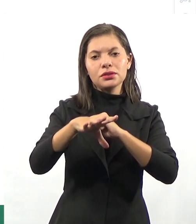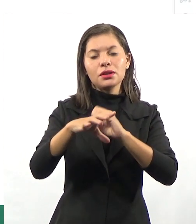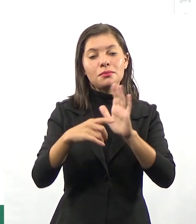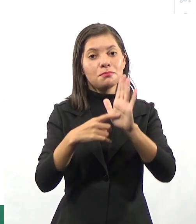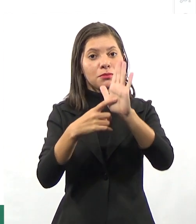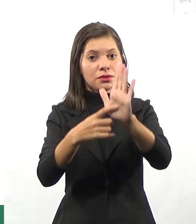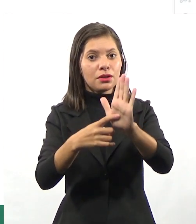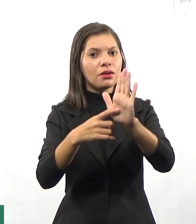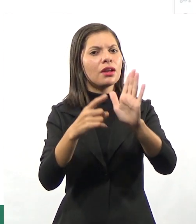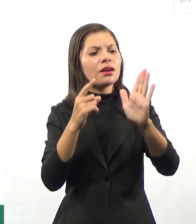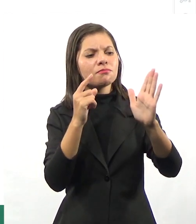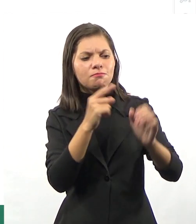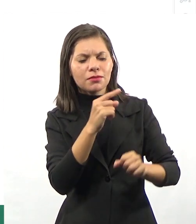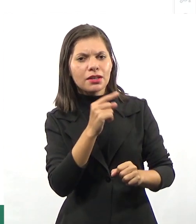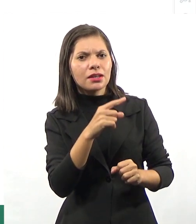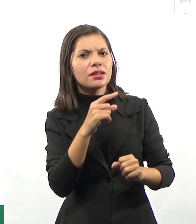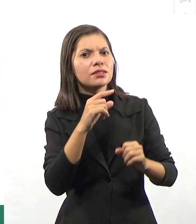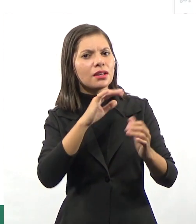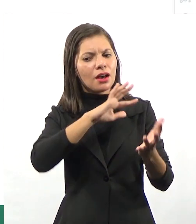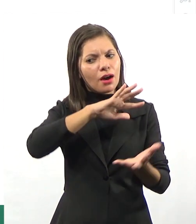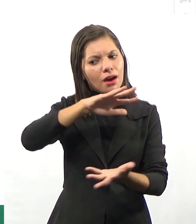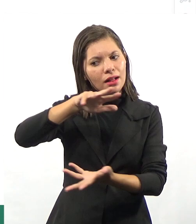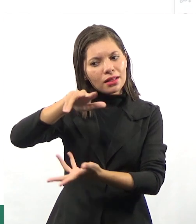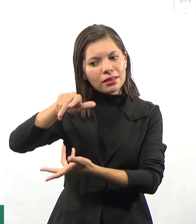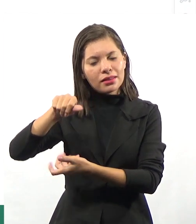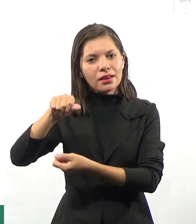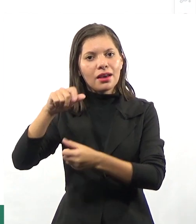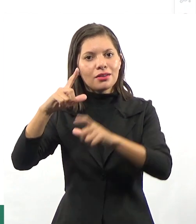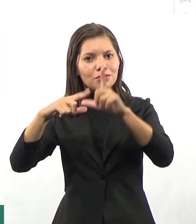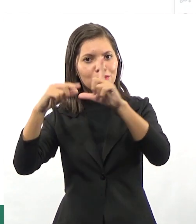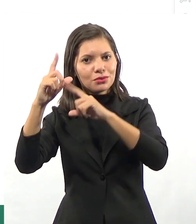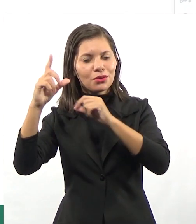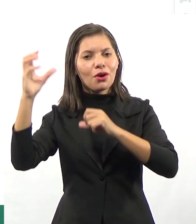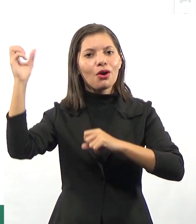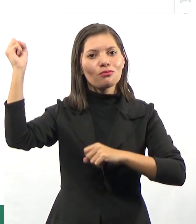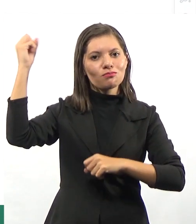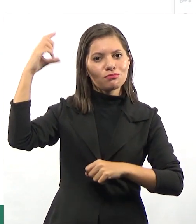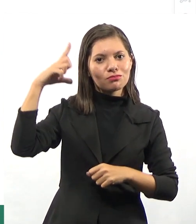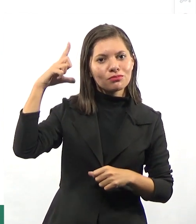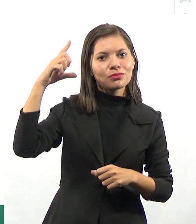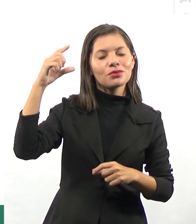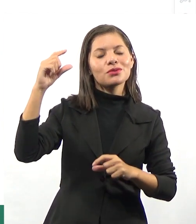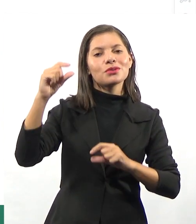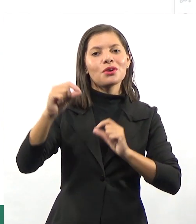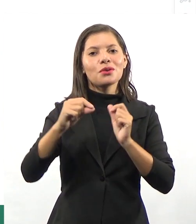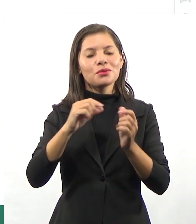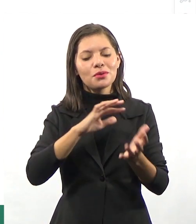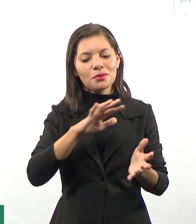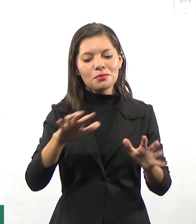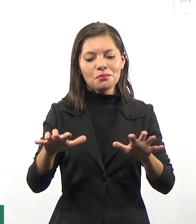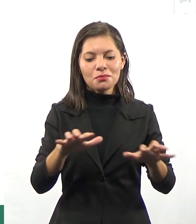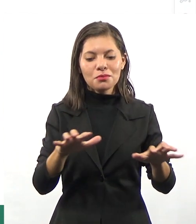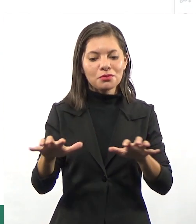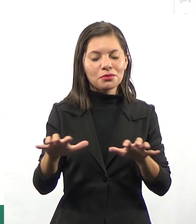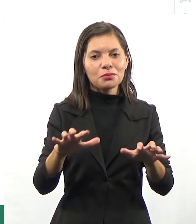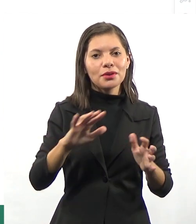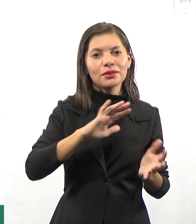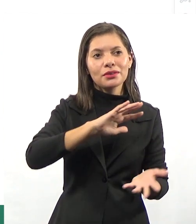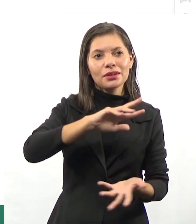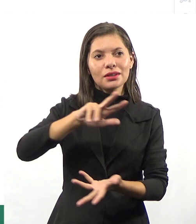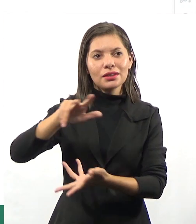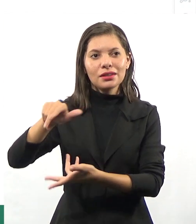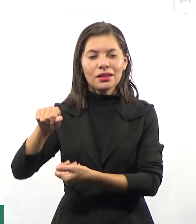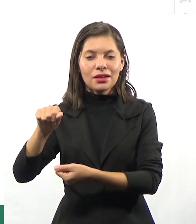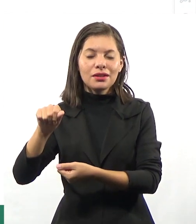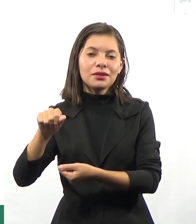consigo mostrar, olha, esse é o movimento que a Terra faz em torno do Sol, a translação, o movimento que a